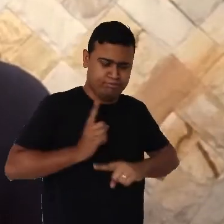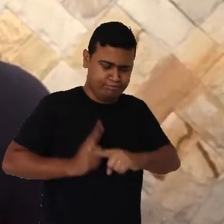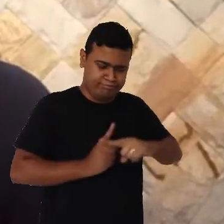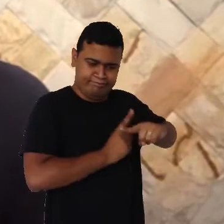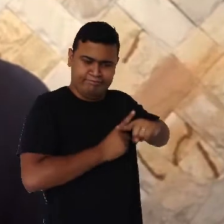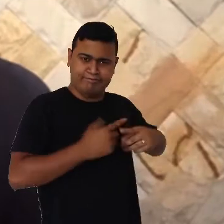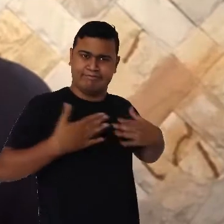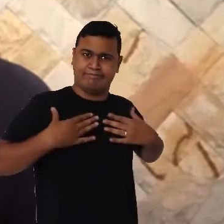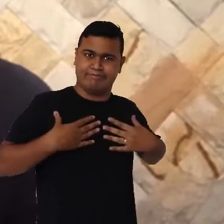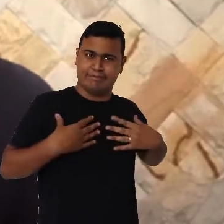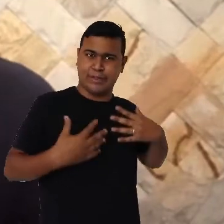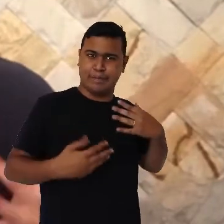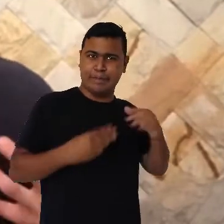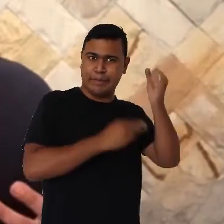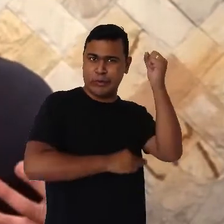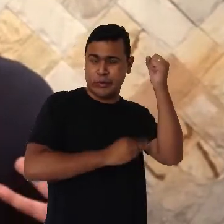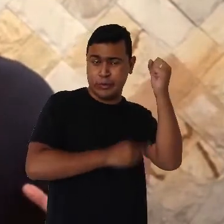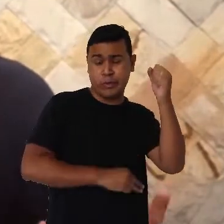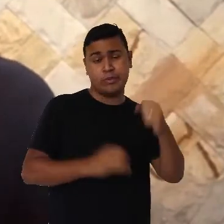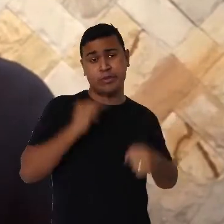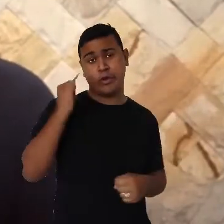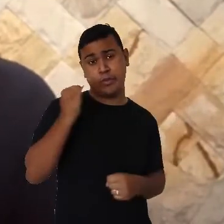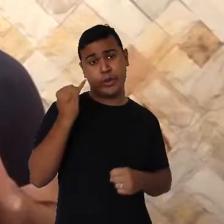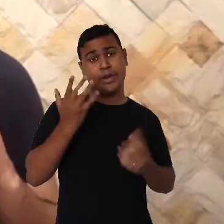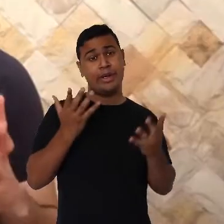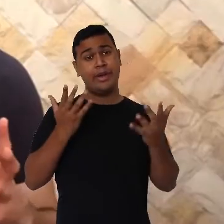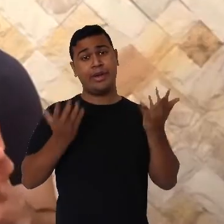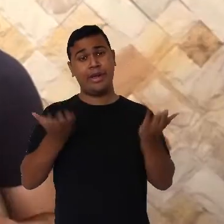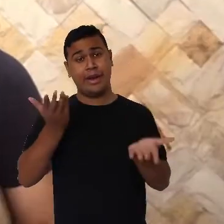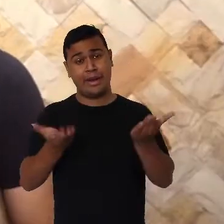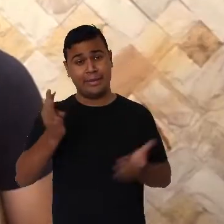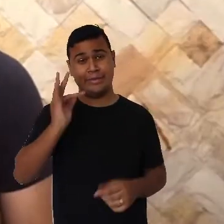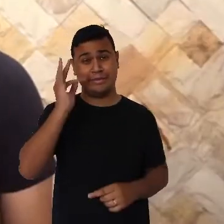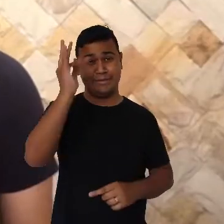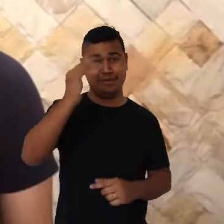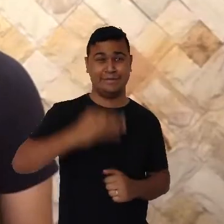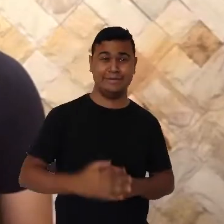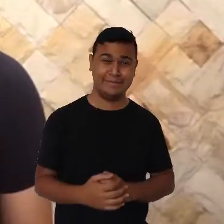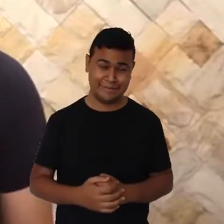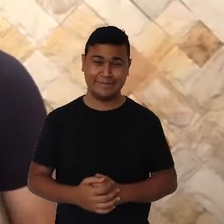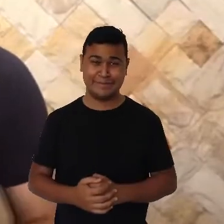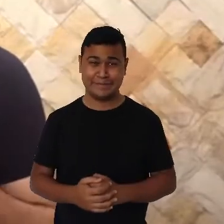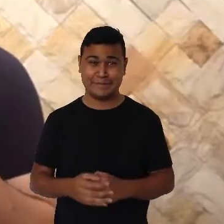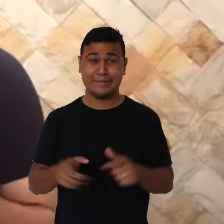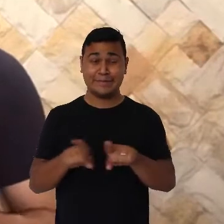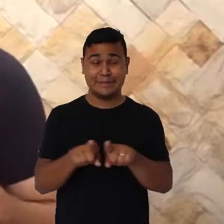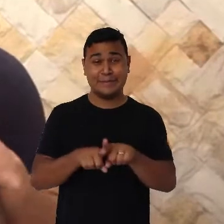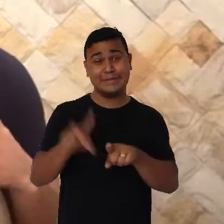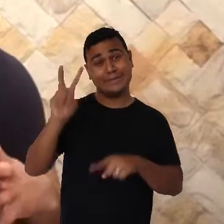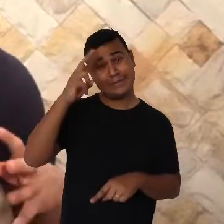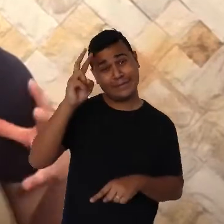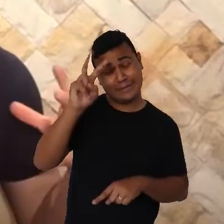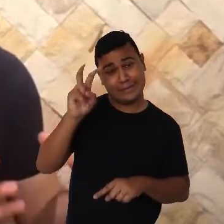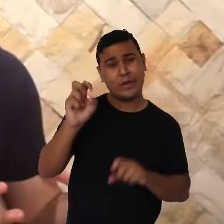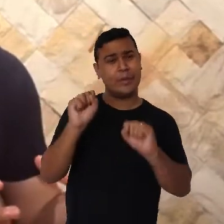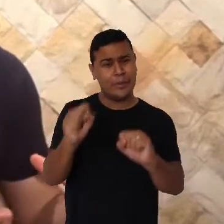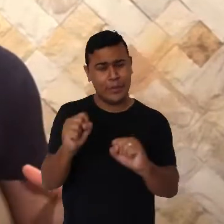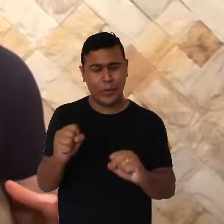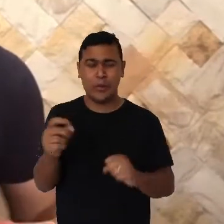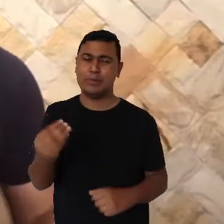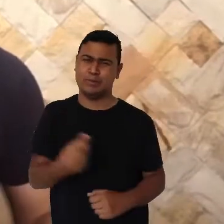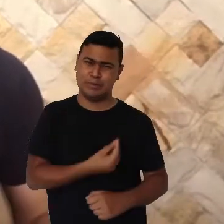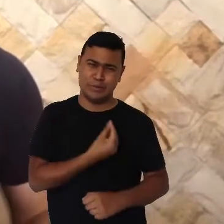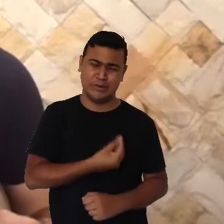importantes para o equilíbrio no futuro. Lembrando que isso pode ser feito em vários momentos do dia,